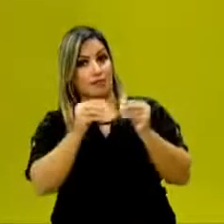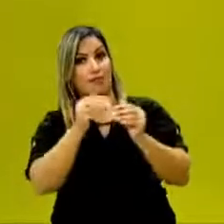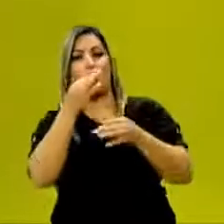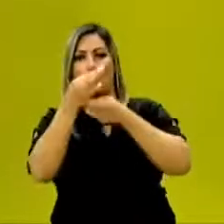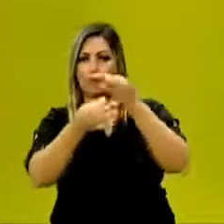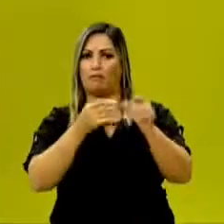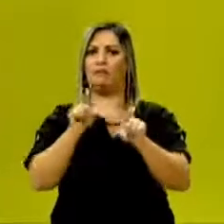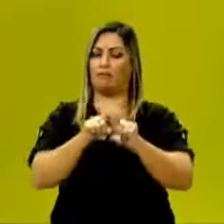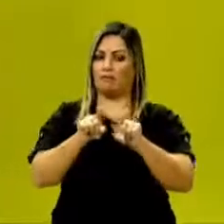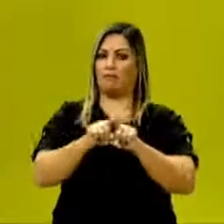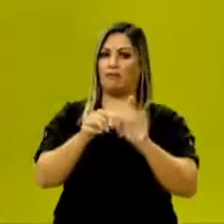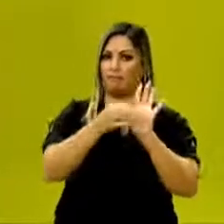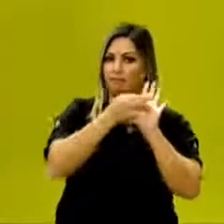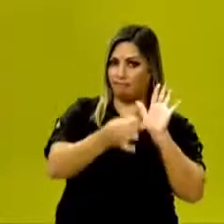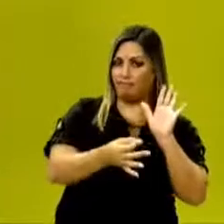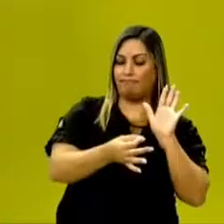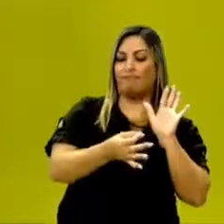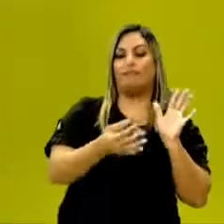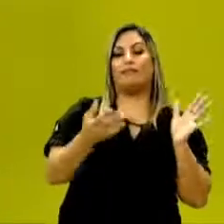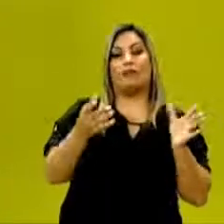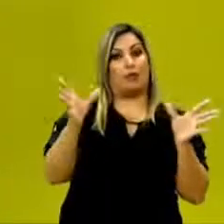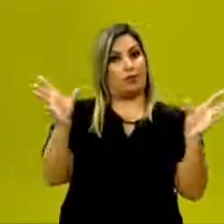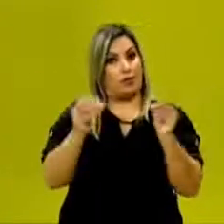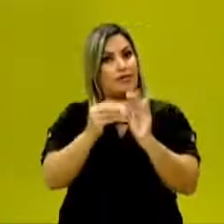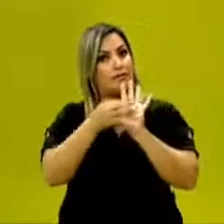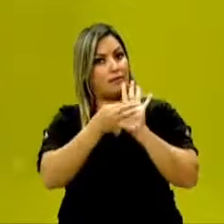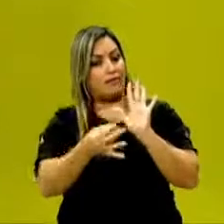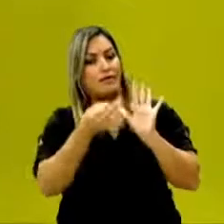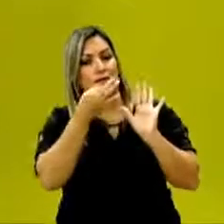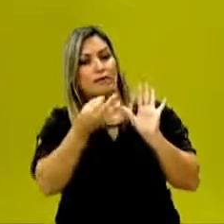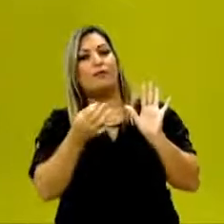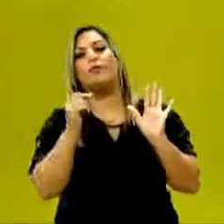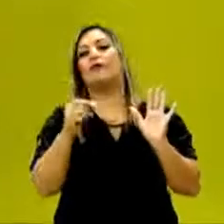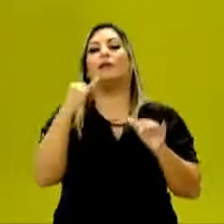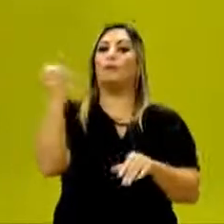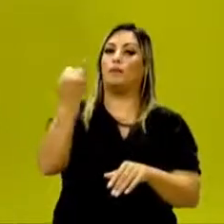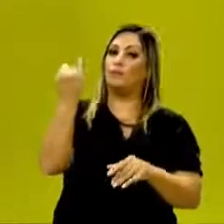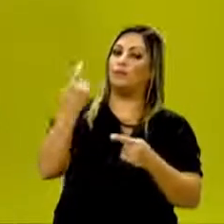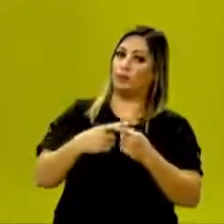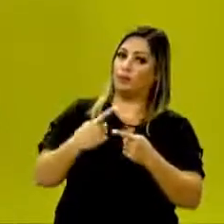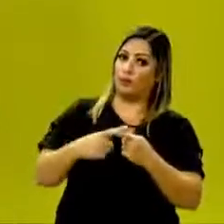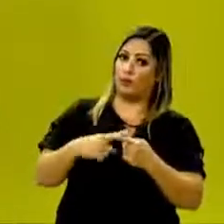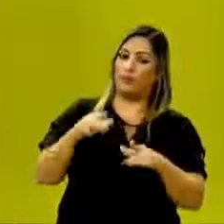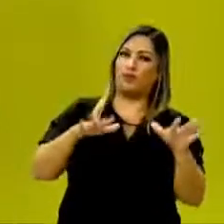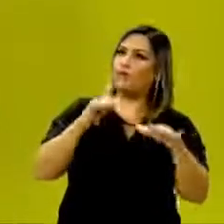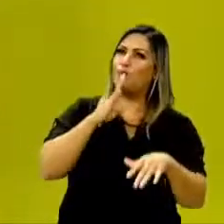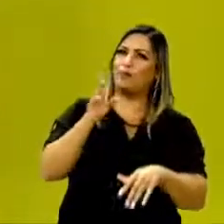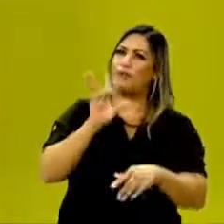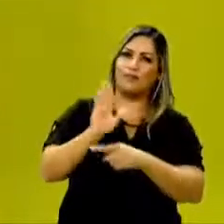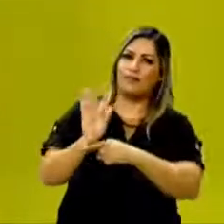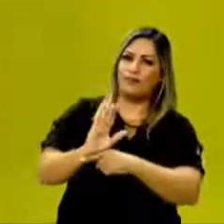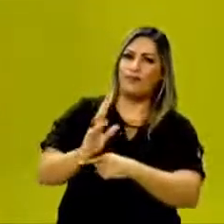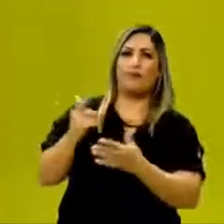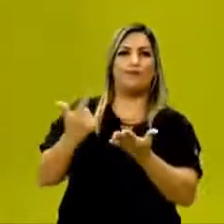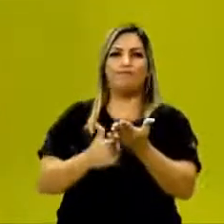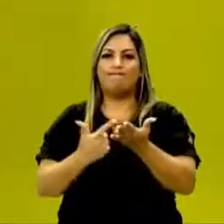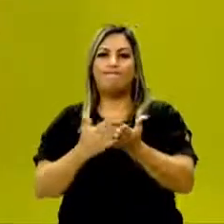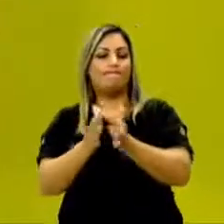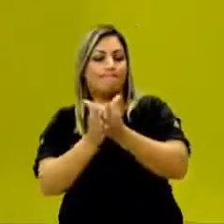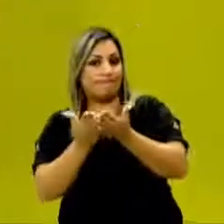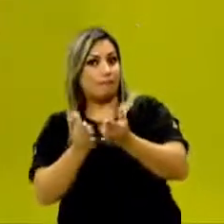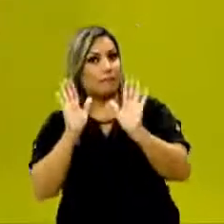opinar. E uma resenha, de uma certa forma, é tão importante que talvez eu não conheça o filme ou um livro,